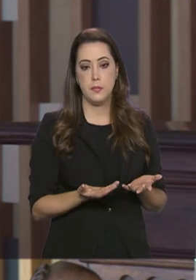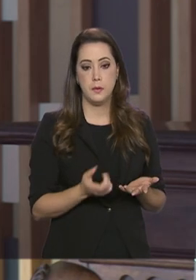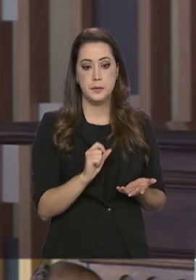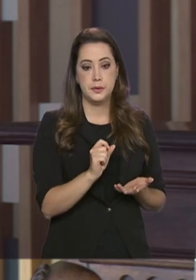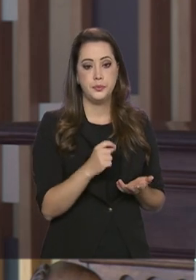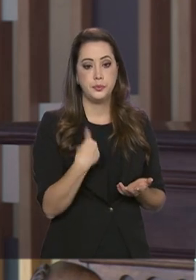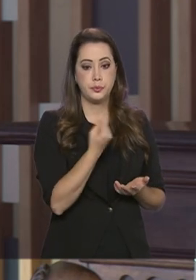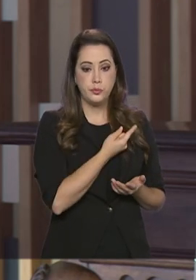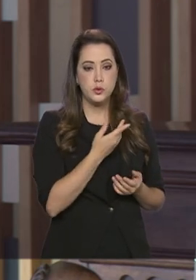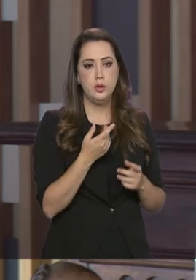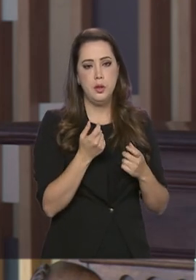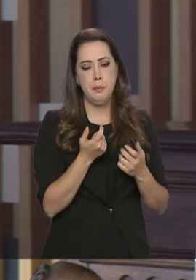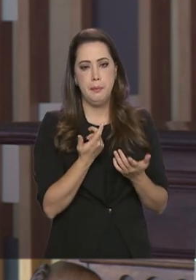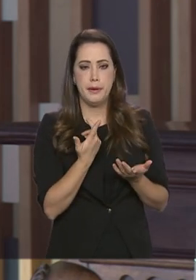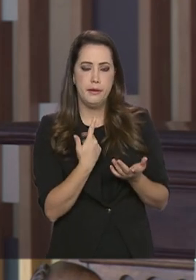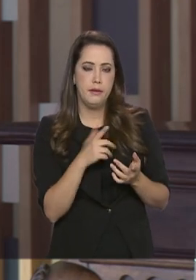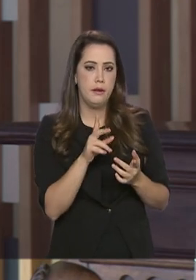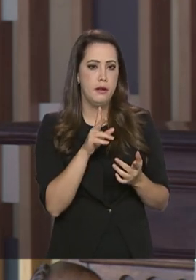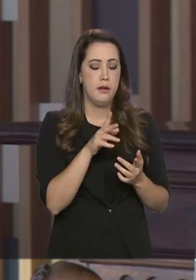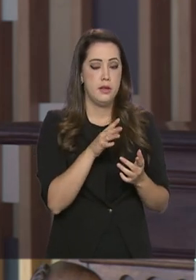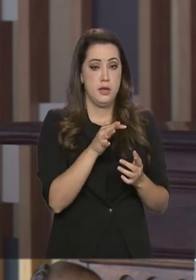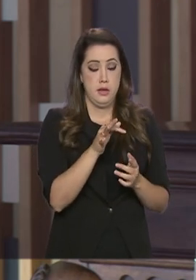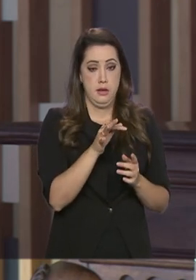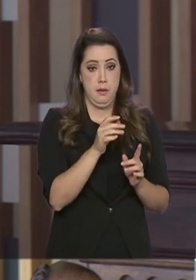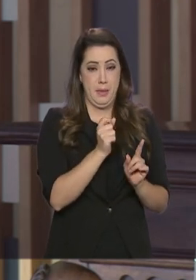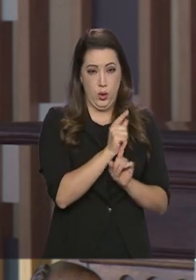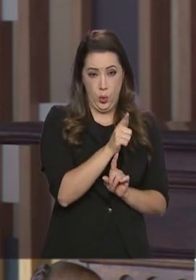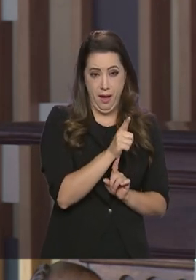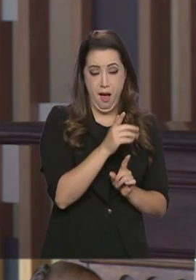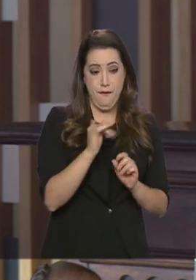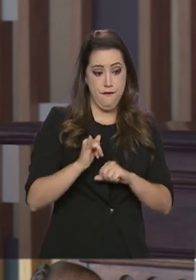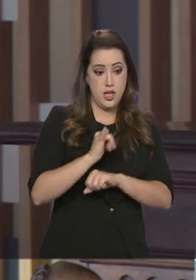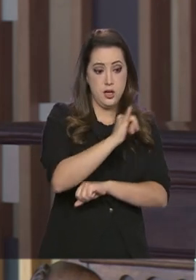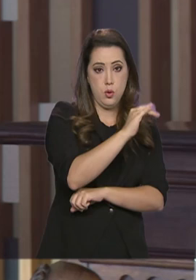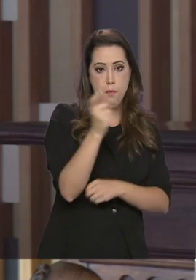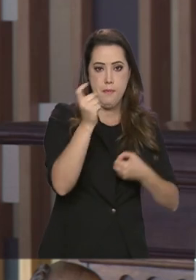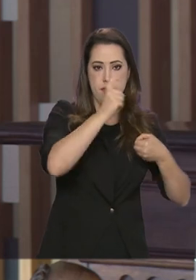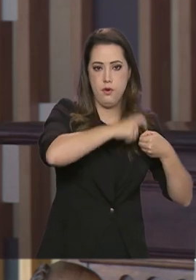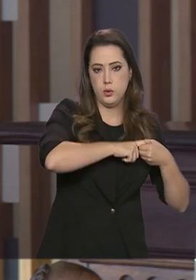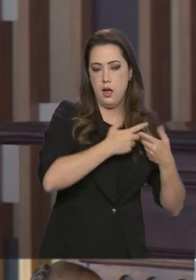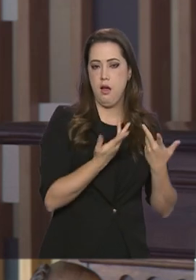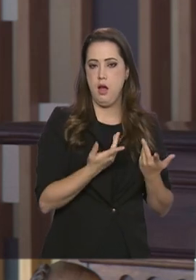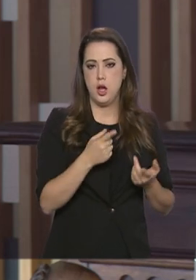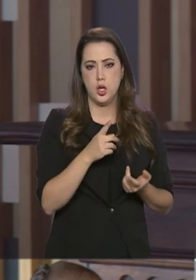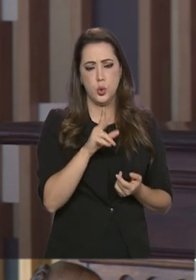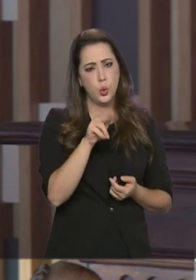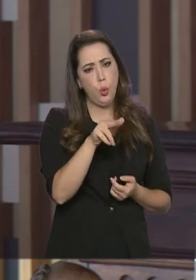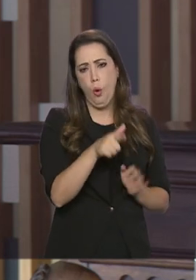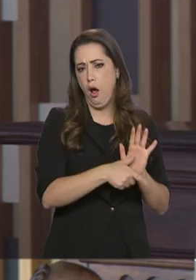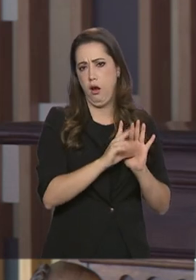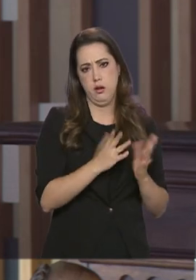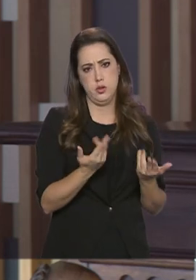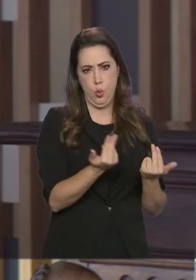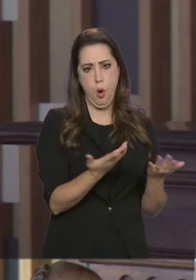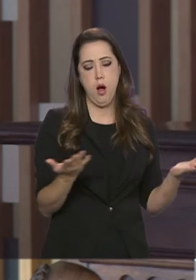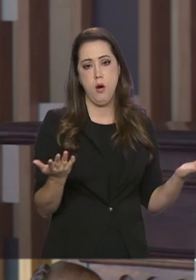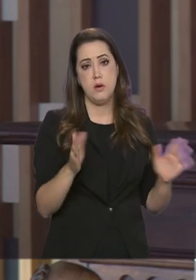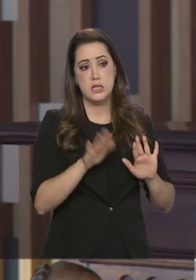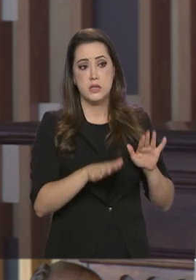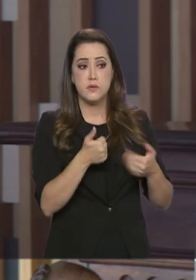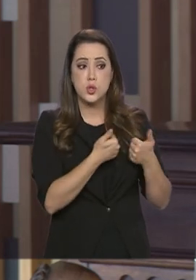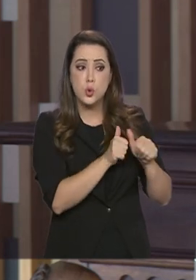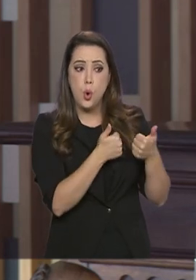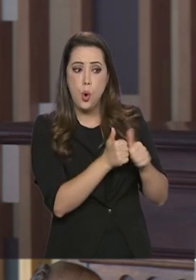Enfim, para fretar voos, né? Nunca tinha havido esse tipo de operação de fretamento de voos, fretar, em alguns casos, ônibus para trazer